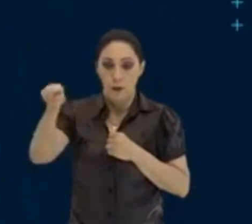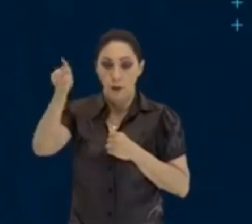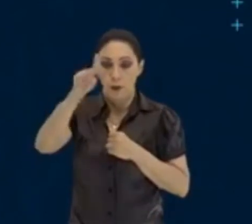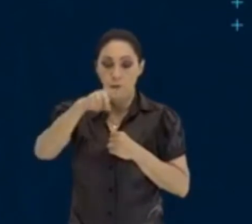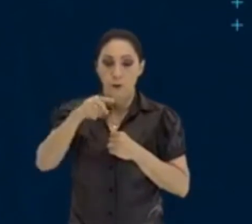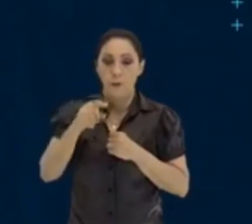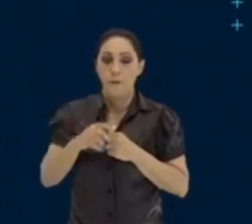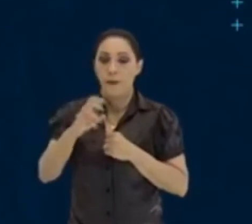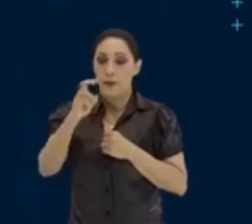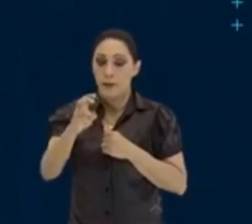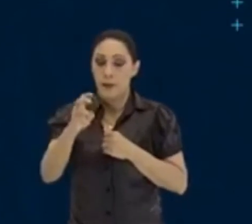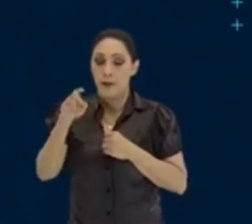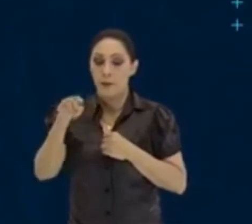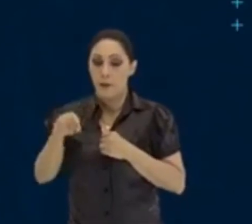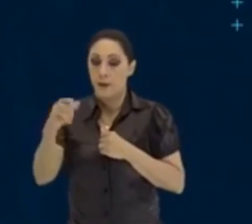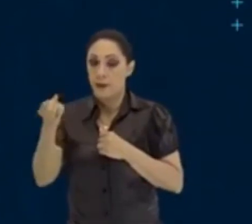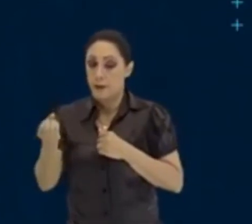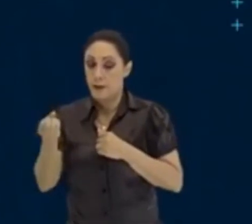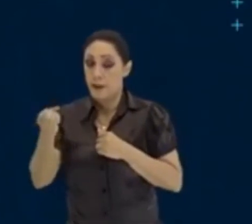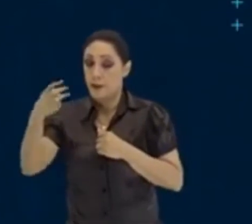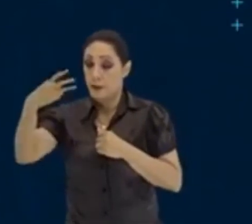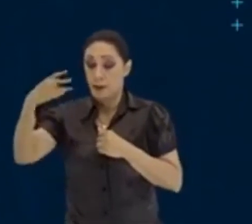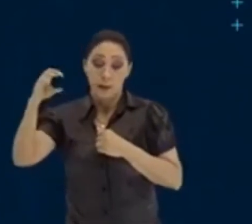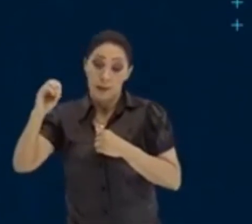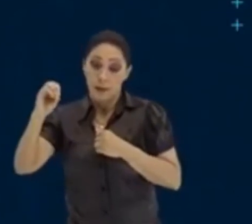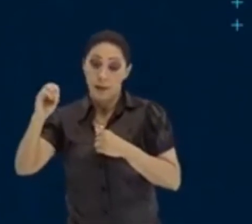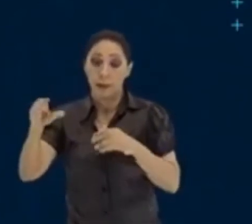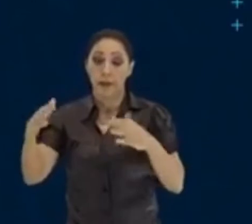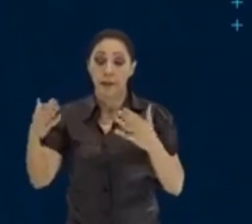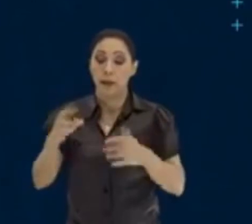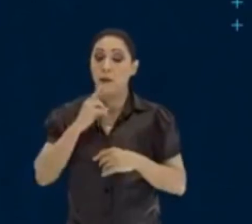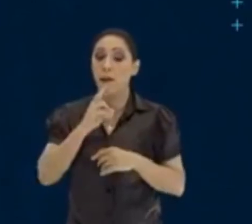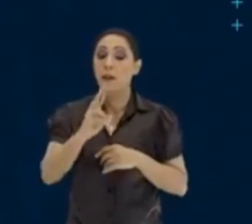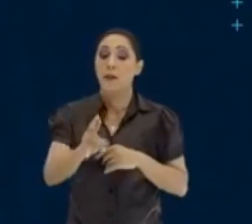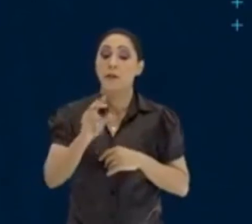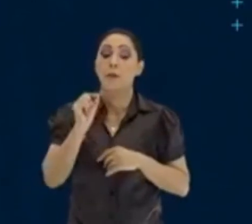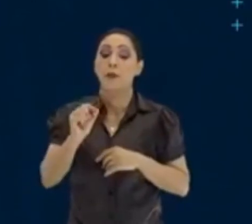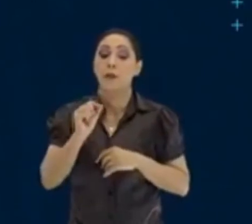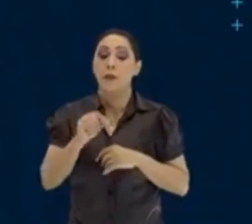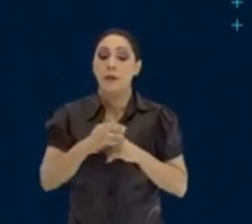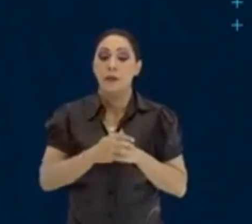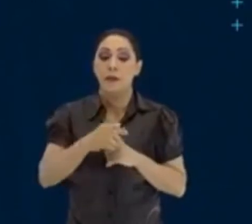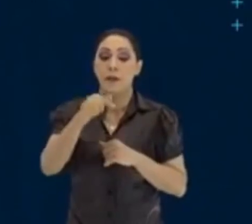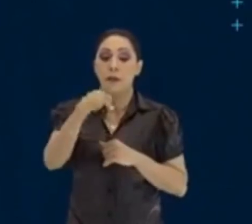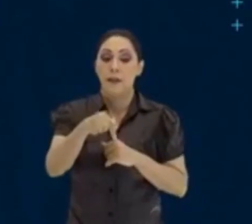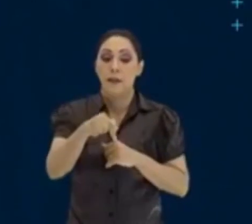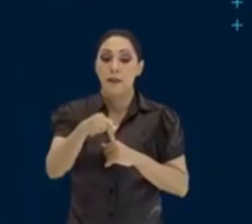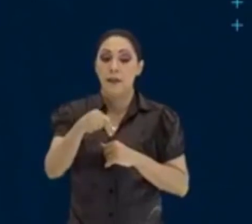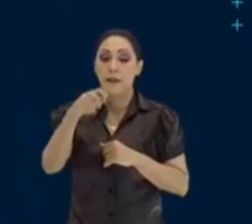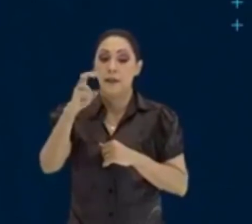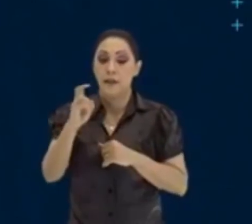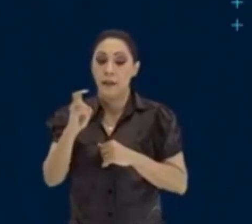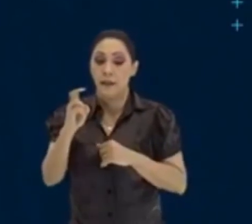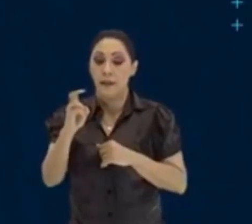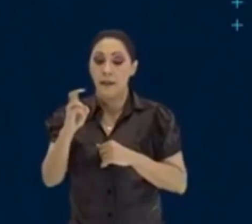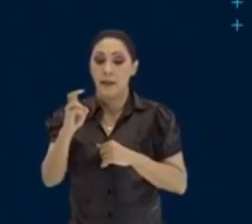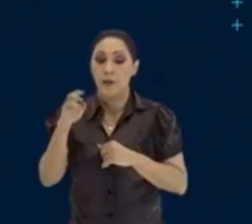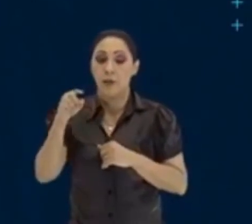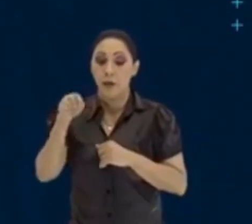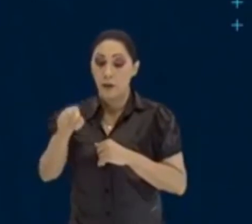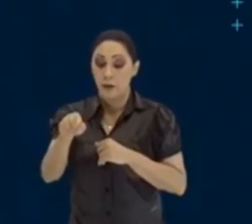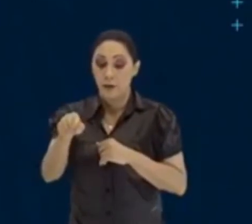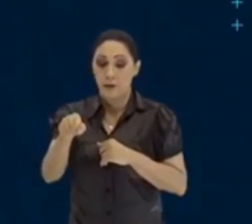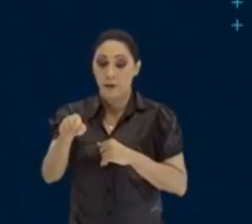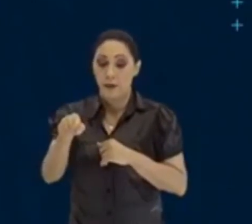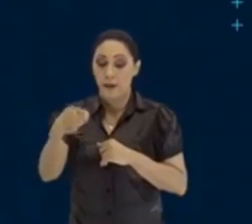5 vezes 6 dá 30, pessoal. Então, olha a resposta aí. A resposta vai ser 75 vezes